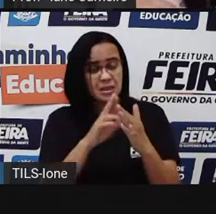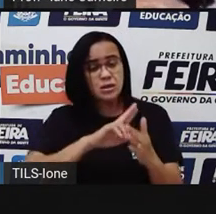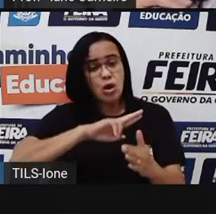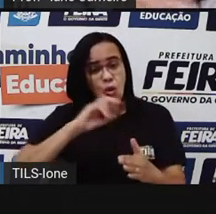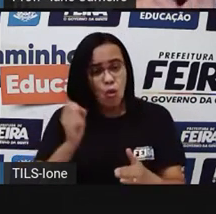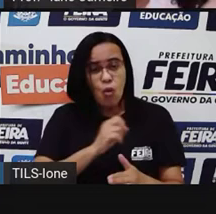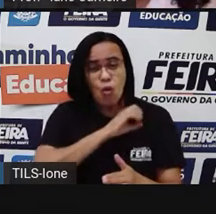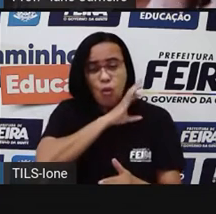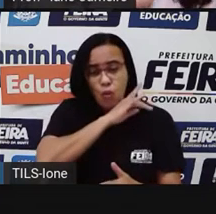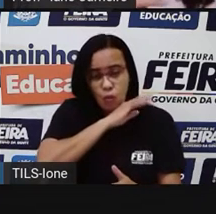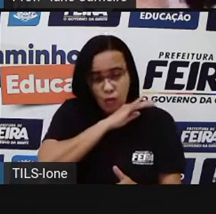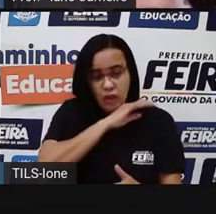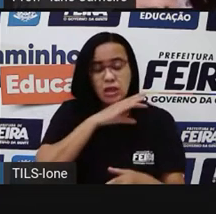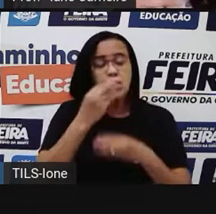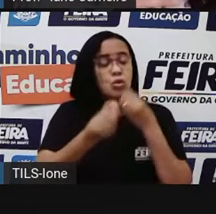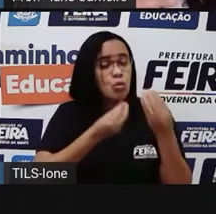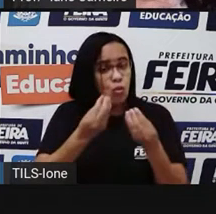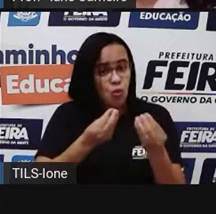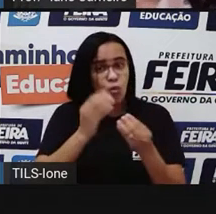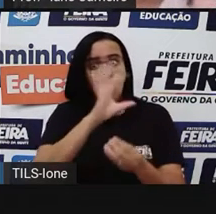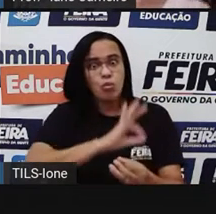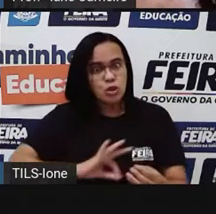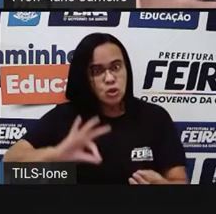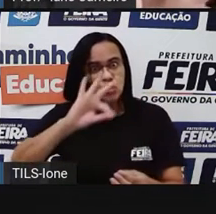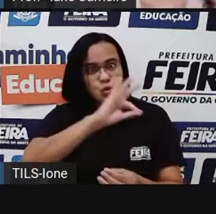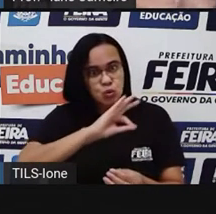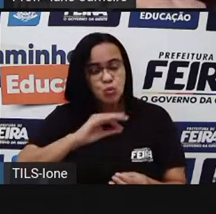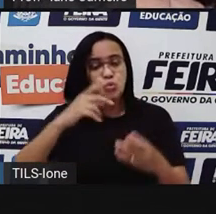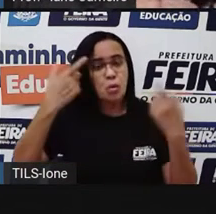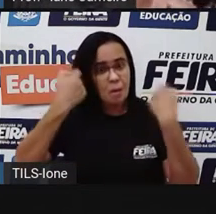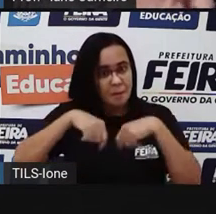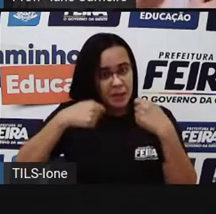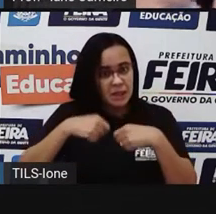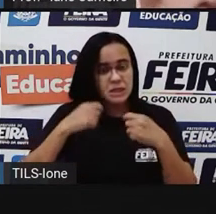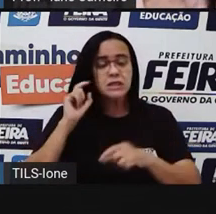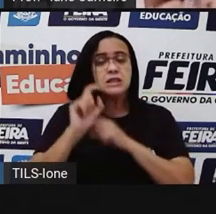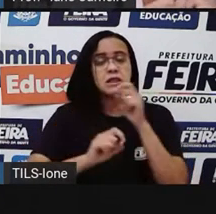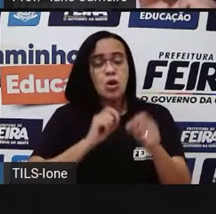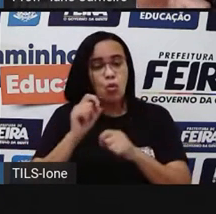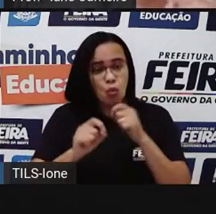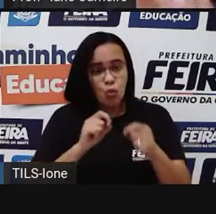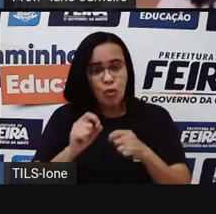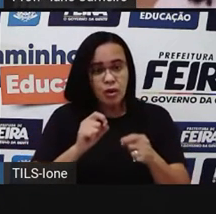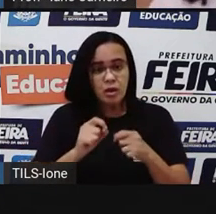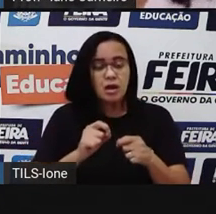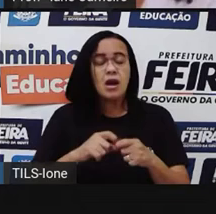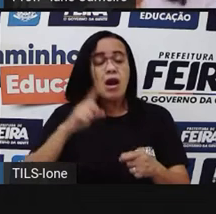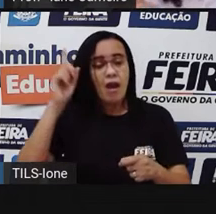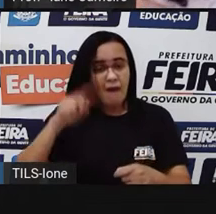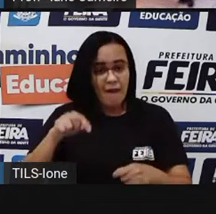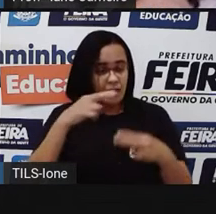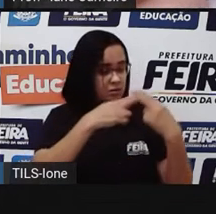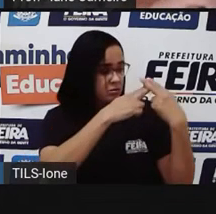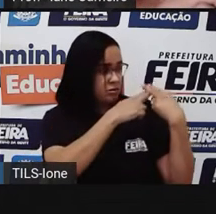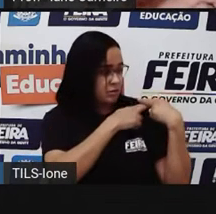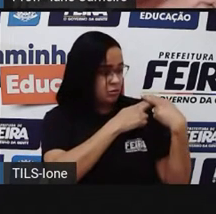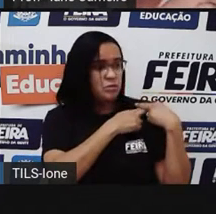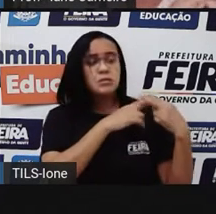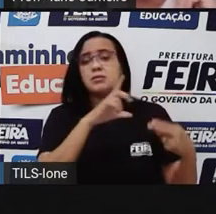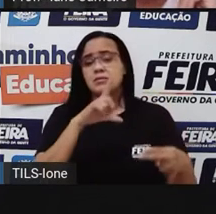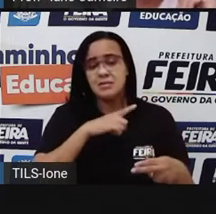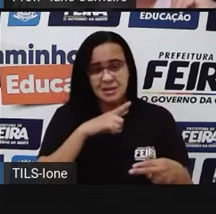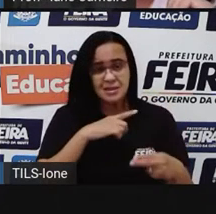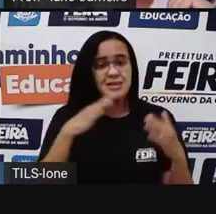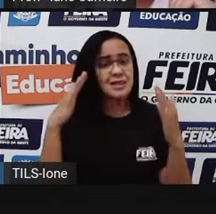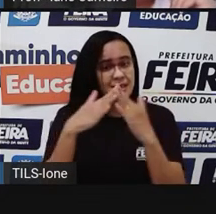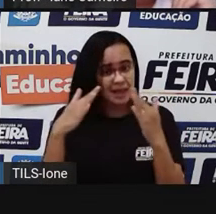ruim, então isso tudo vai influenciar lá na nossa comidinha, na nossa roupa, né? Nos produtos que a gente consome em nossa casa,